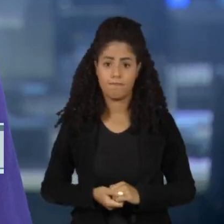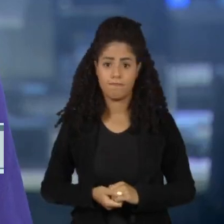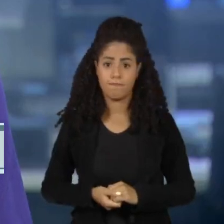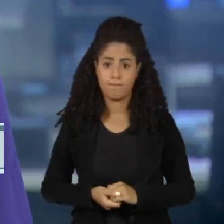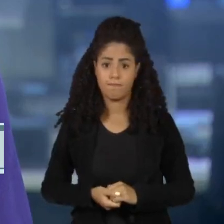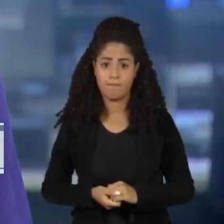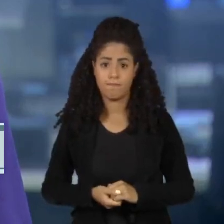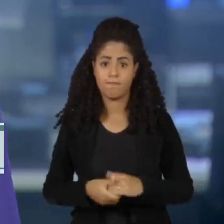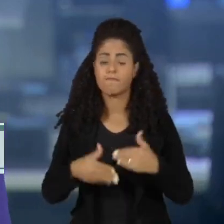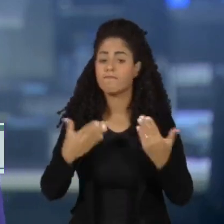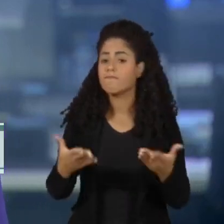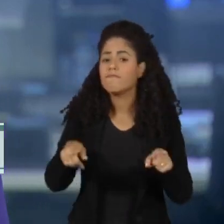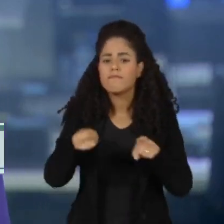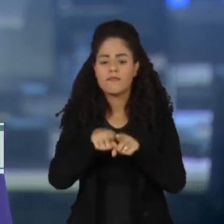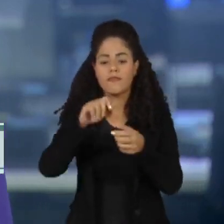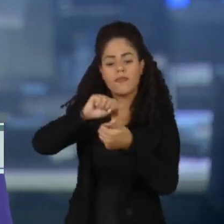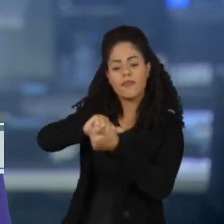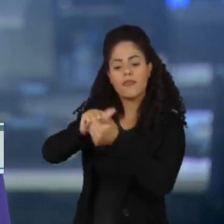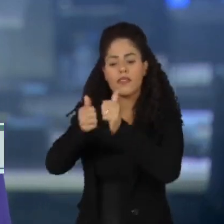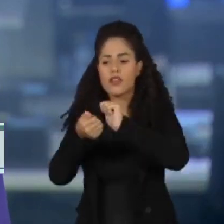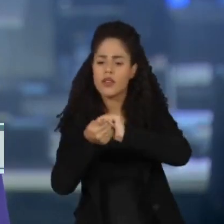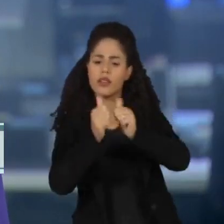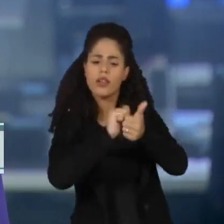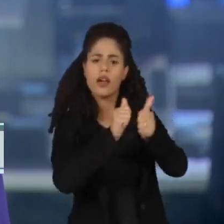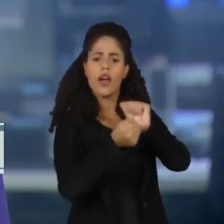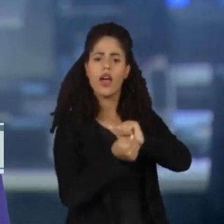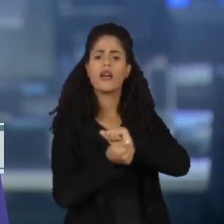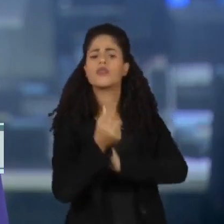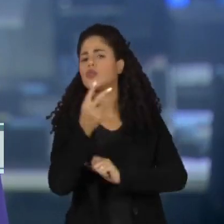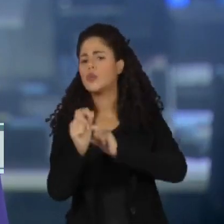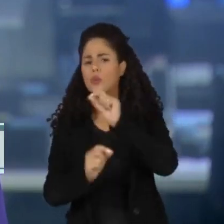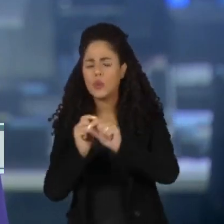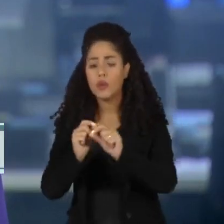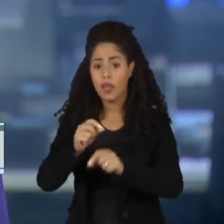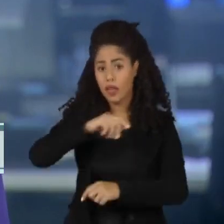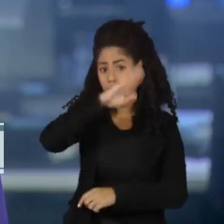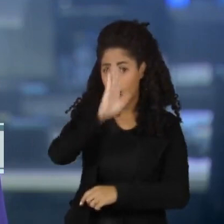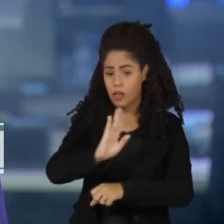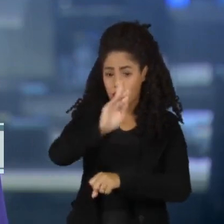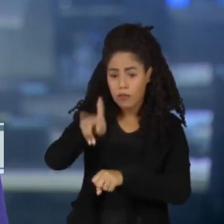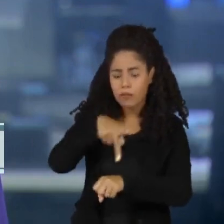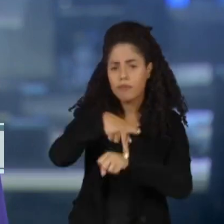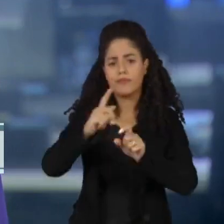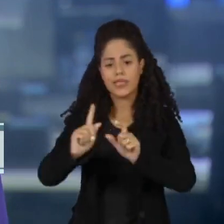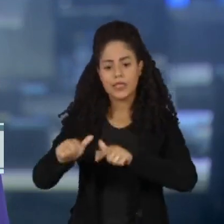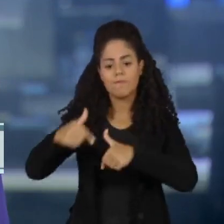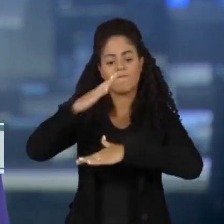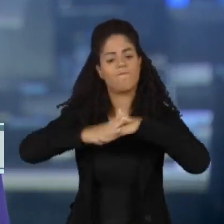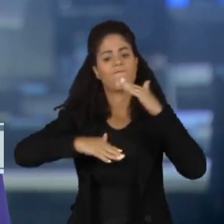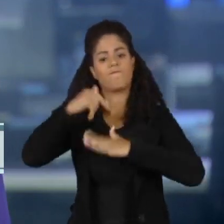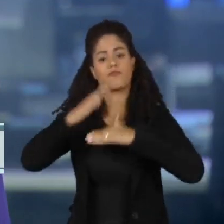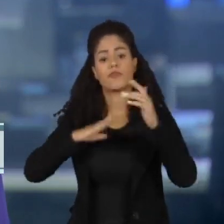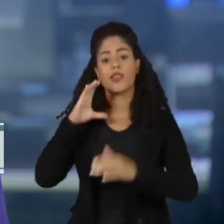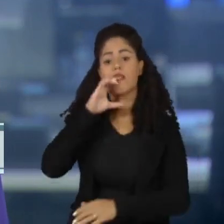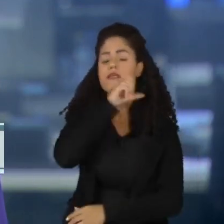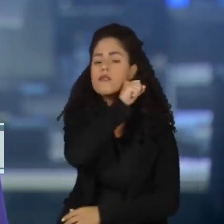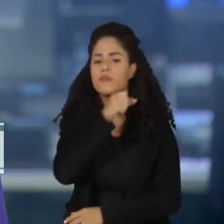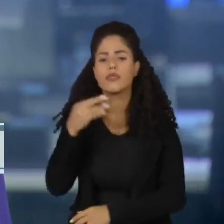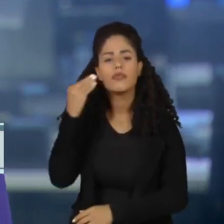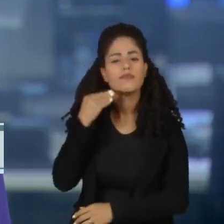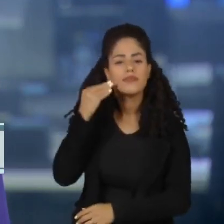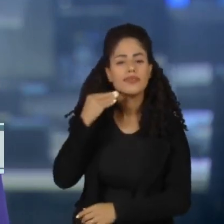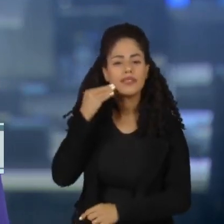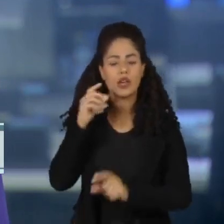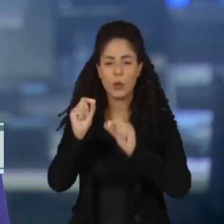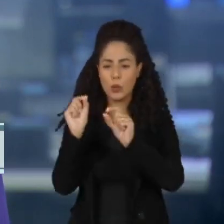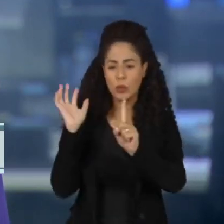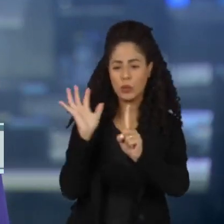Mitigar e adaptar. Estes são dois conceitos que o Brasil precisa pôr em prática com urgência para tentar diminuir